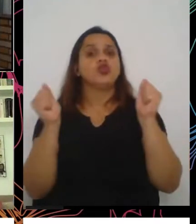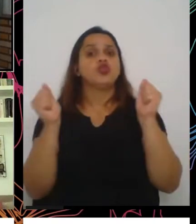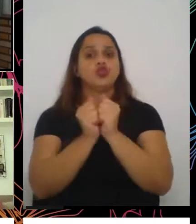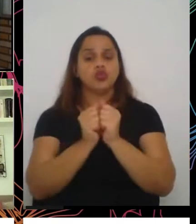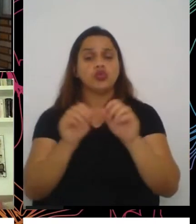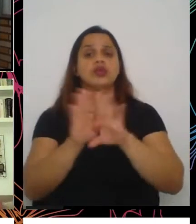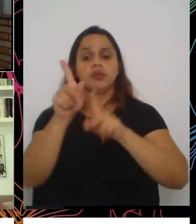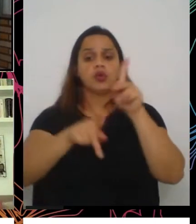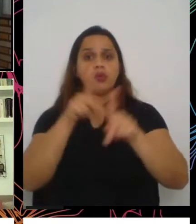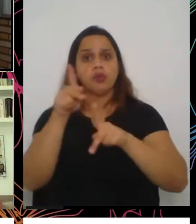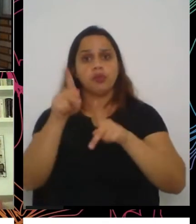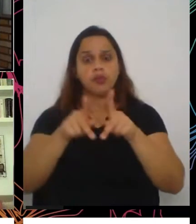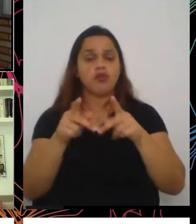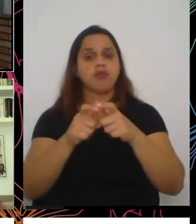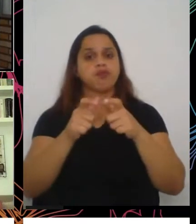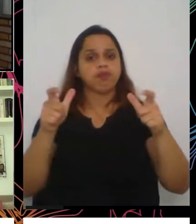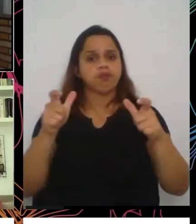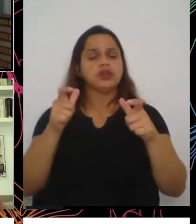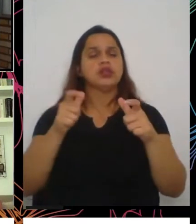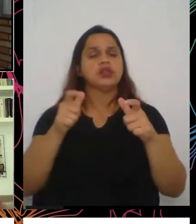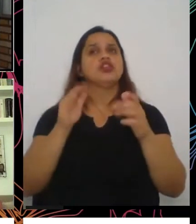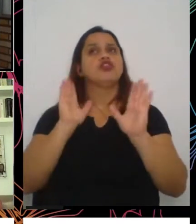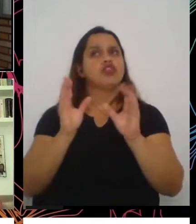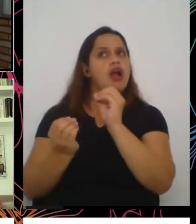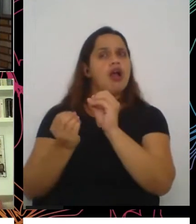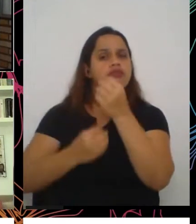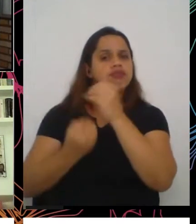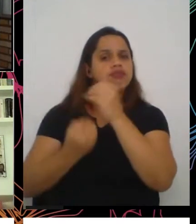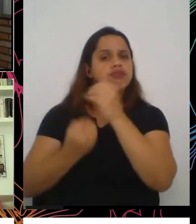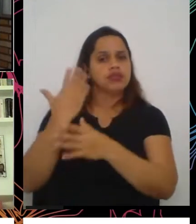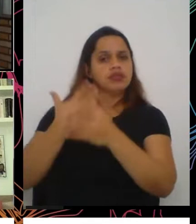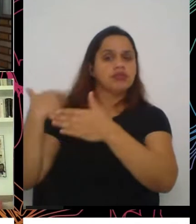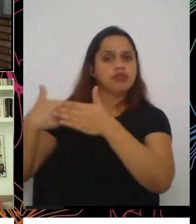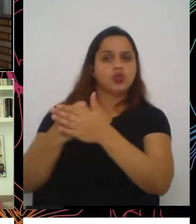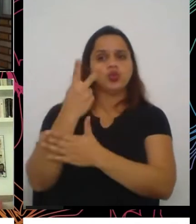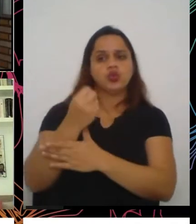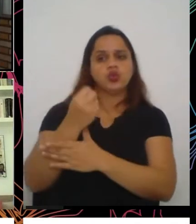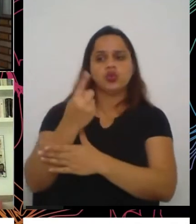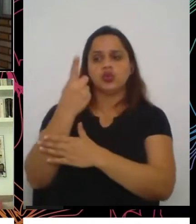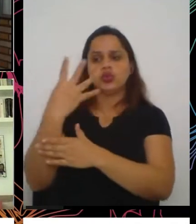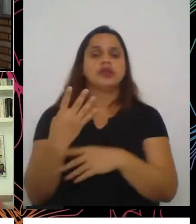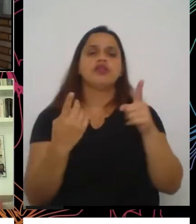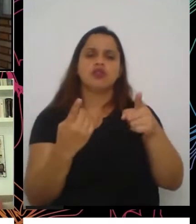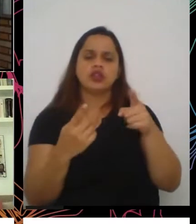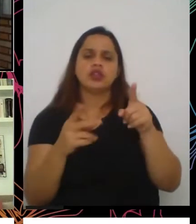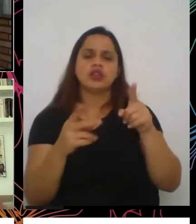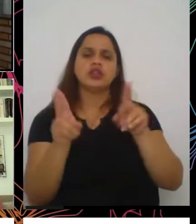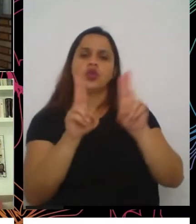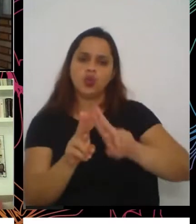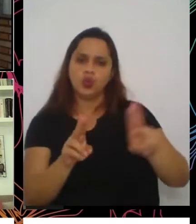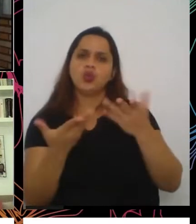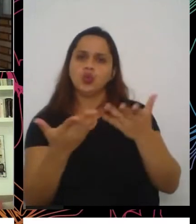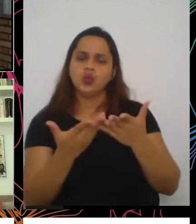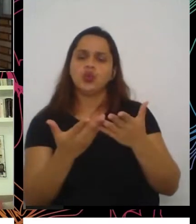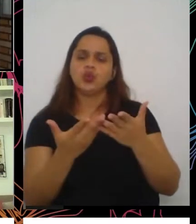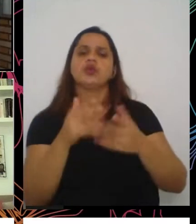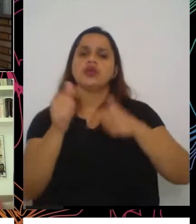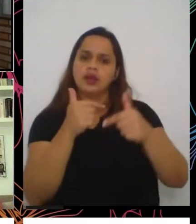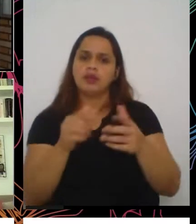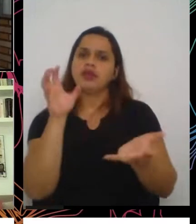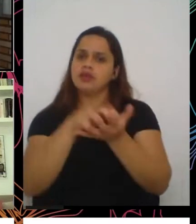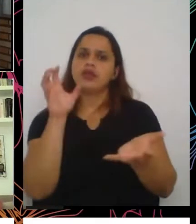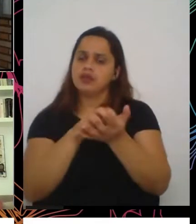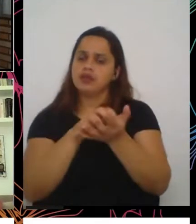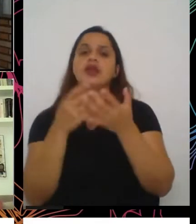desde 2014. Em relação aos trabalhos que você realiza pelo Centro de Excelência contra a Fome mundial